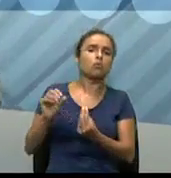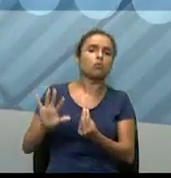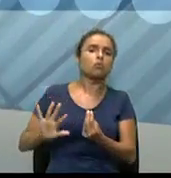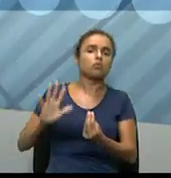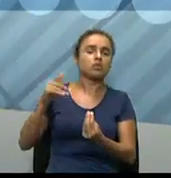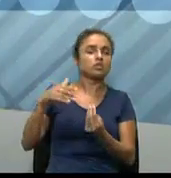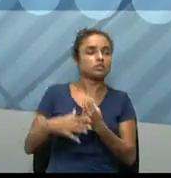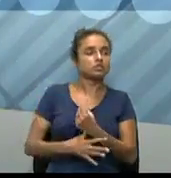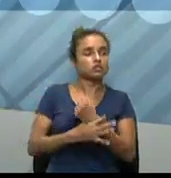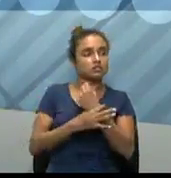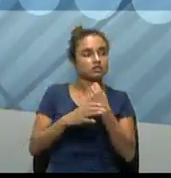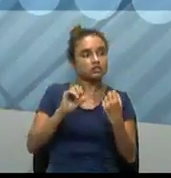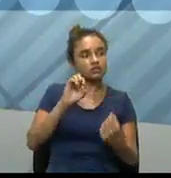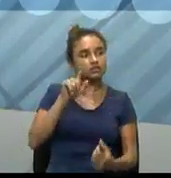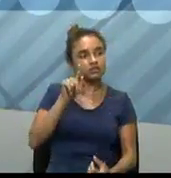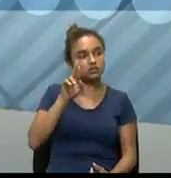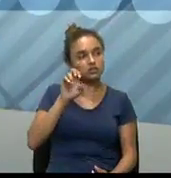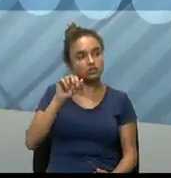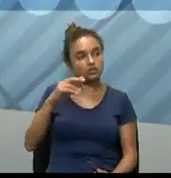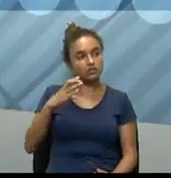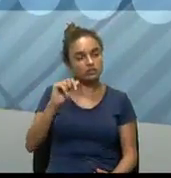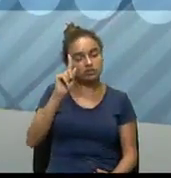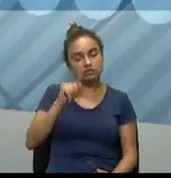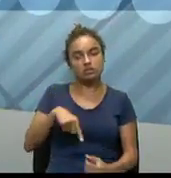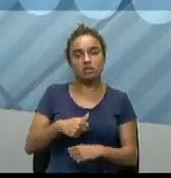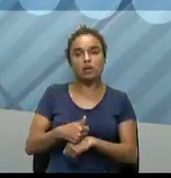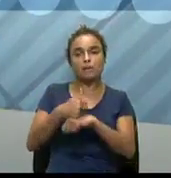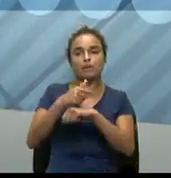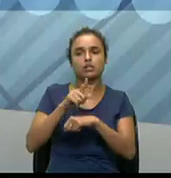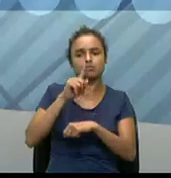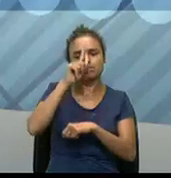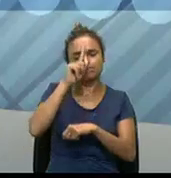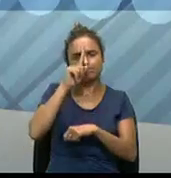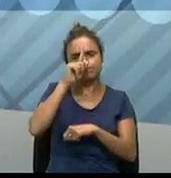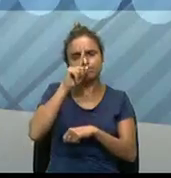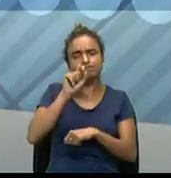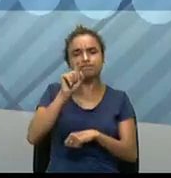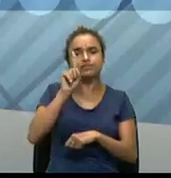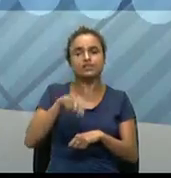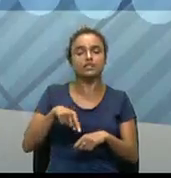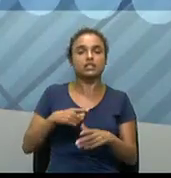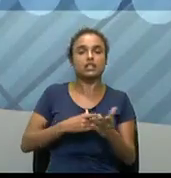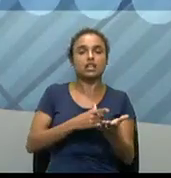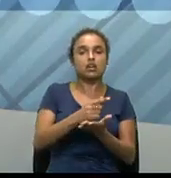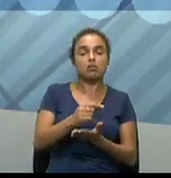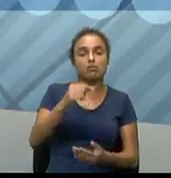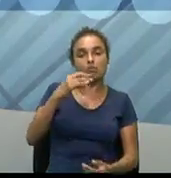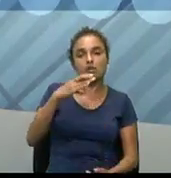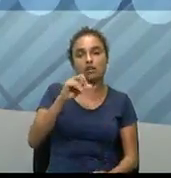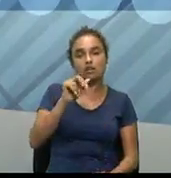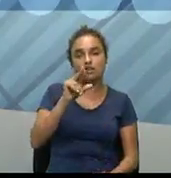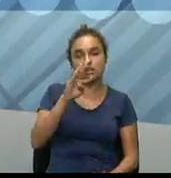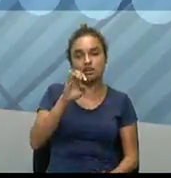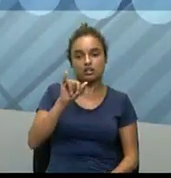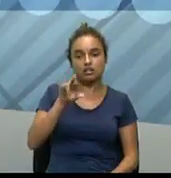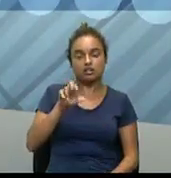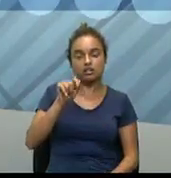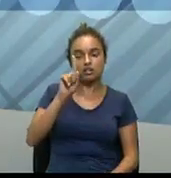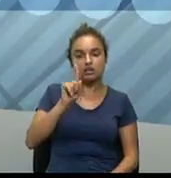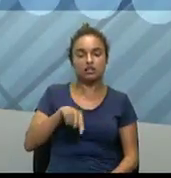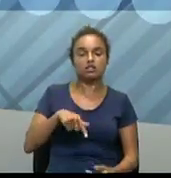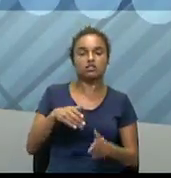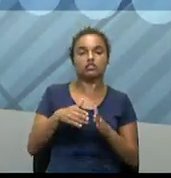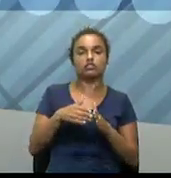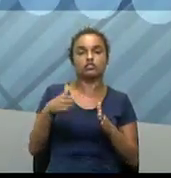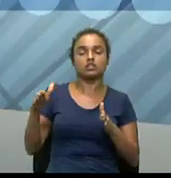né? A questão da segurança. Quais são os principais riscos, né? Ao adquirir alguma carteira, né? Então, qual que a carteira mais